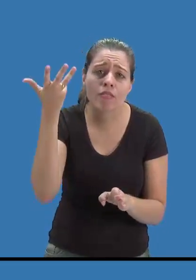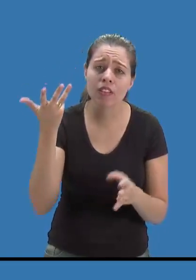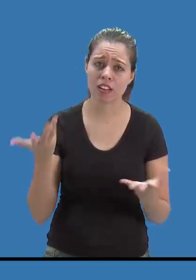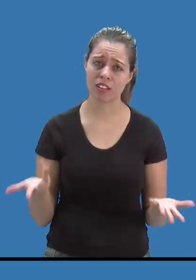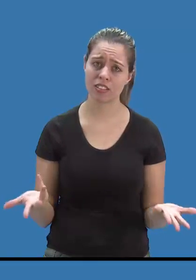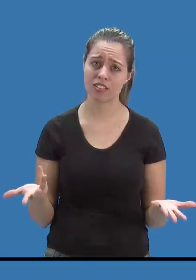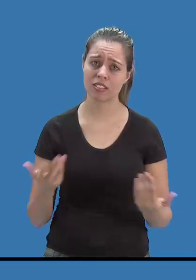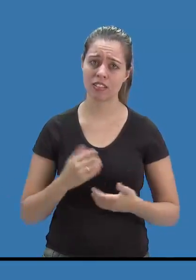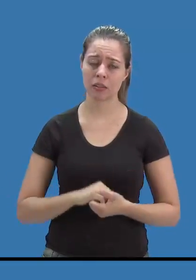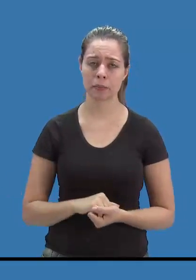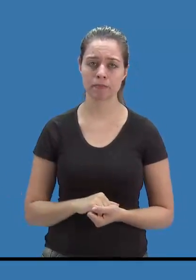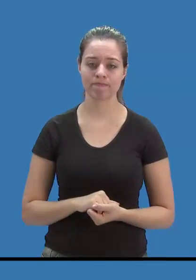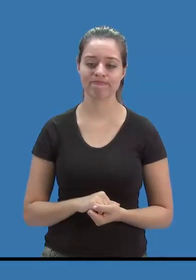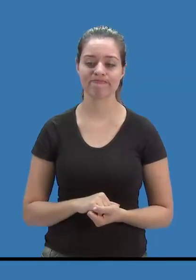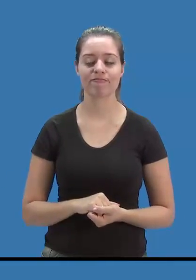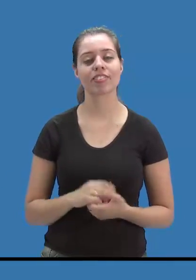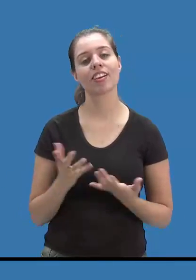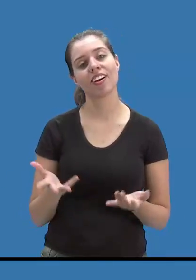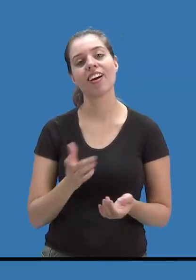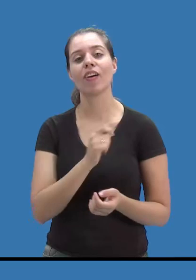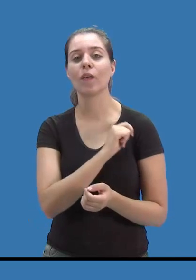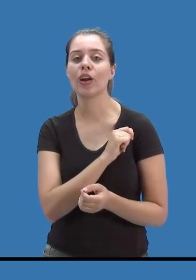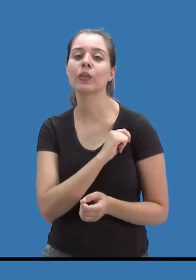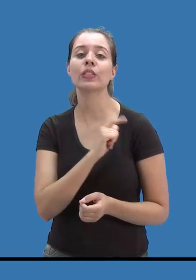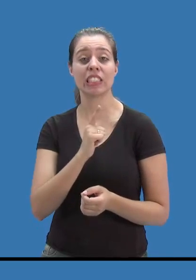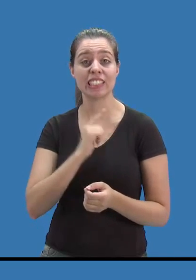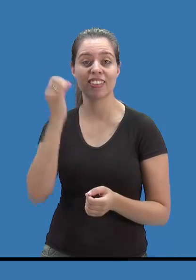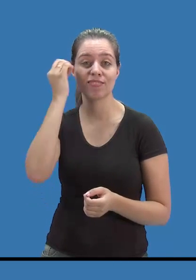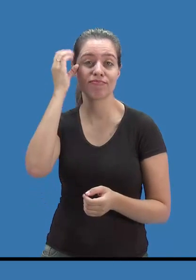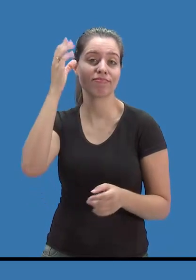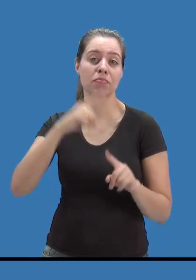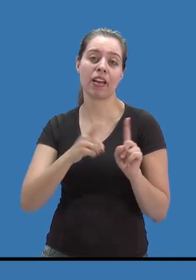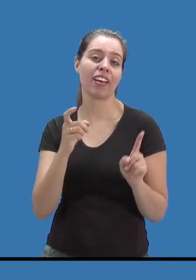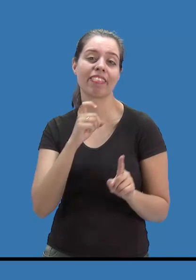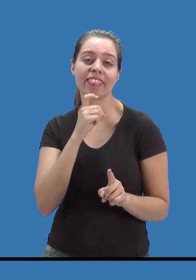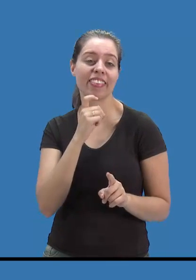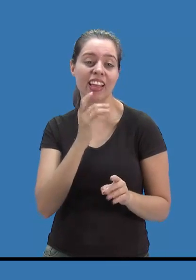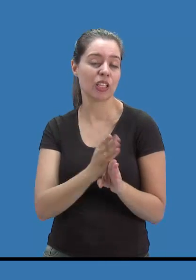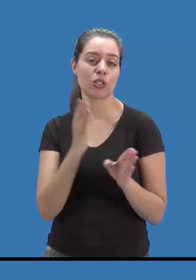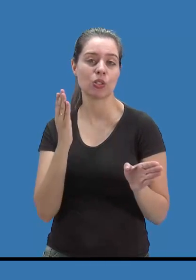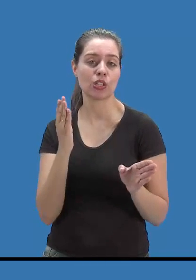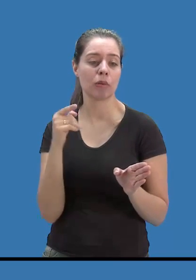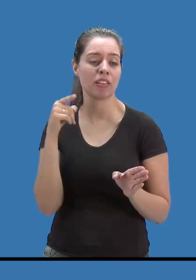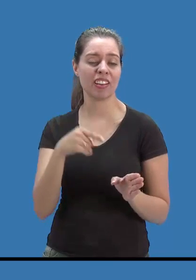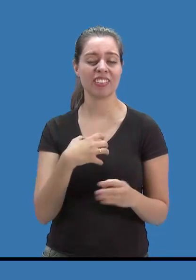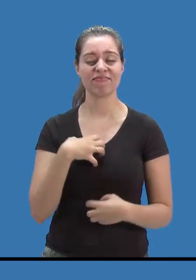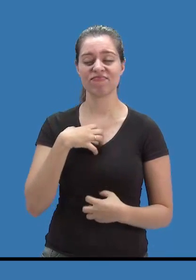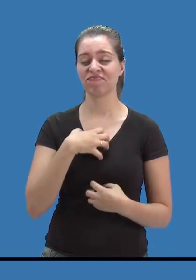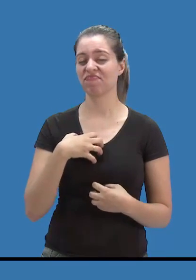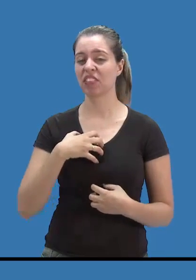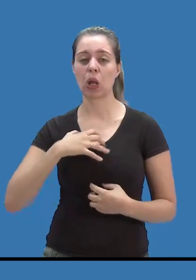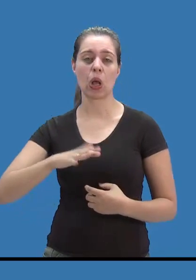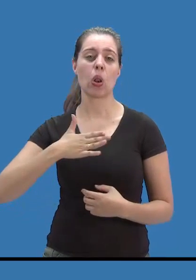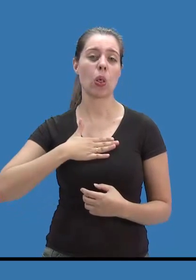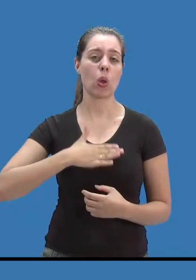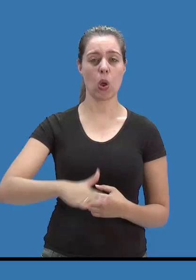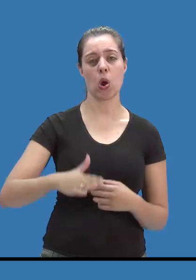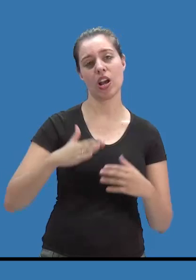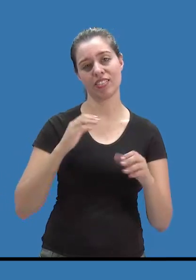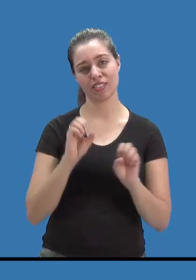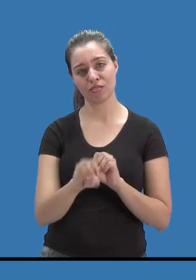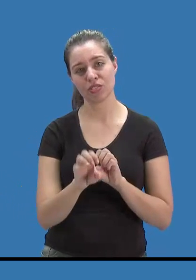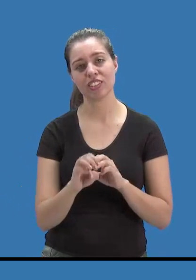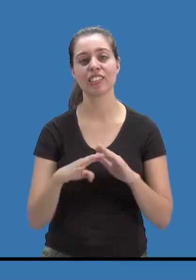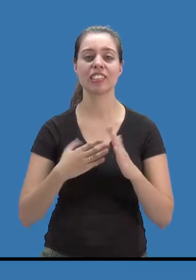acontecer com eles? Ele pode se frustrar com o ensino escolar. Muitos alunos, eles acabam,